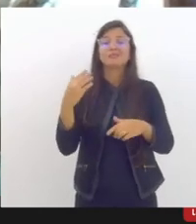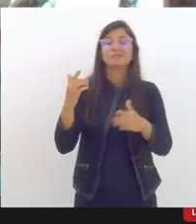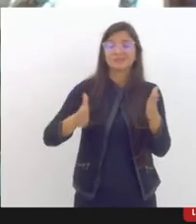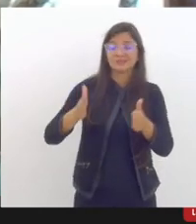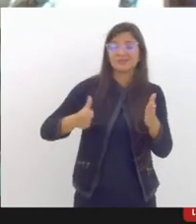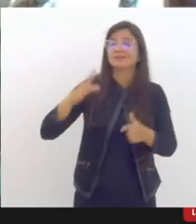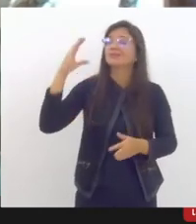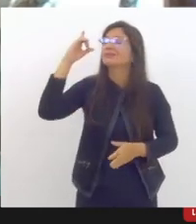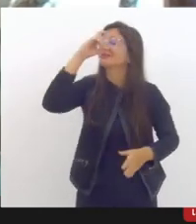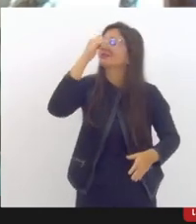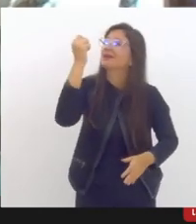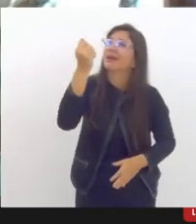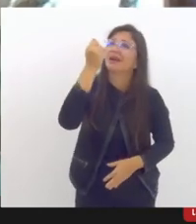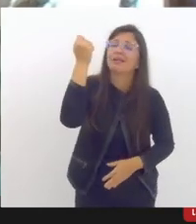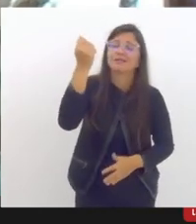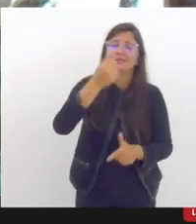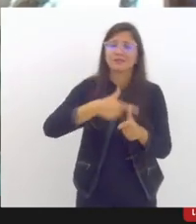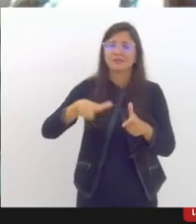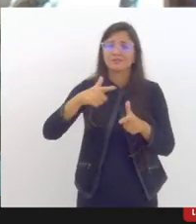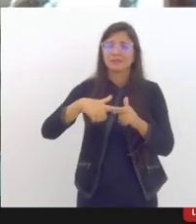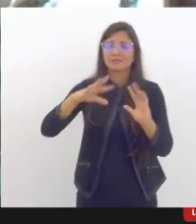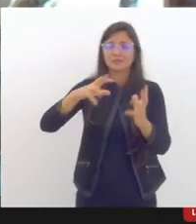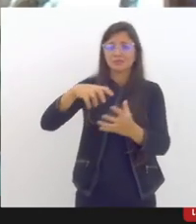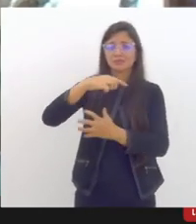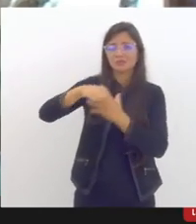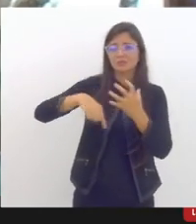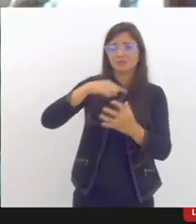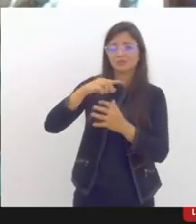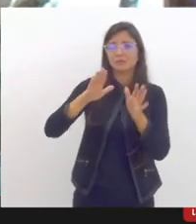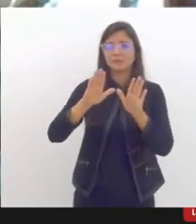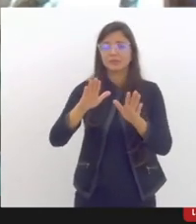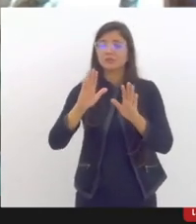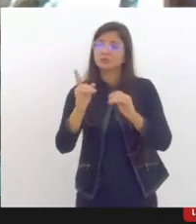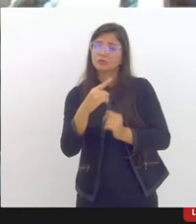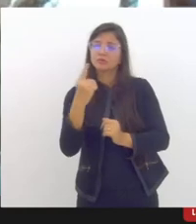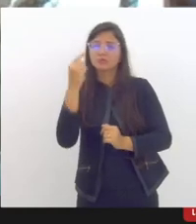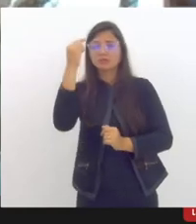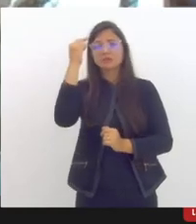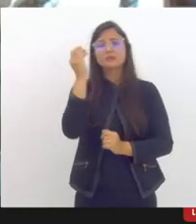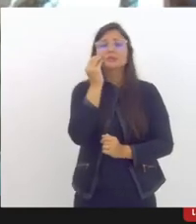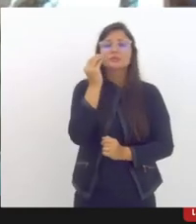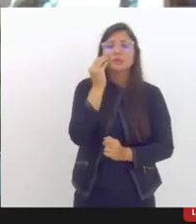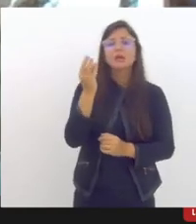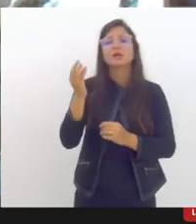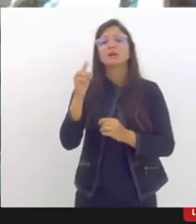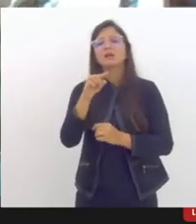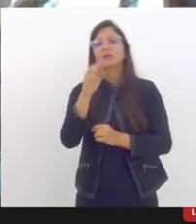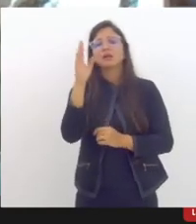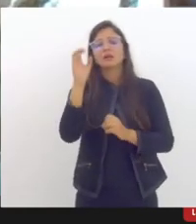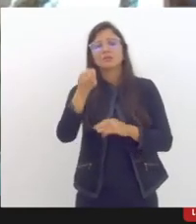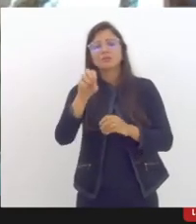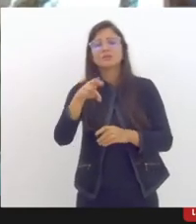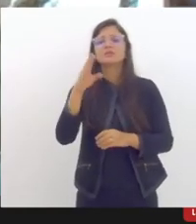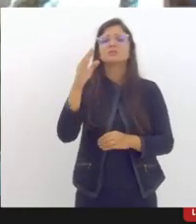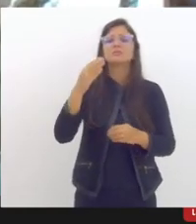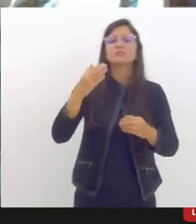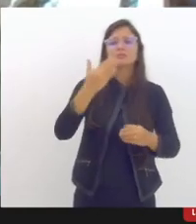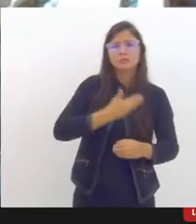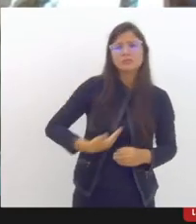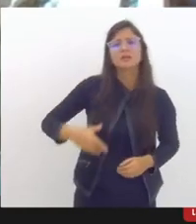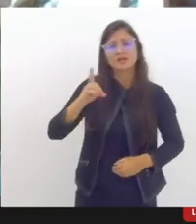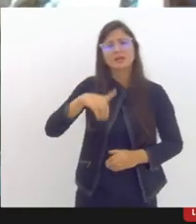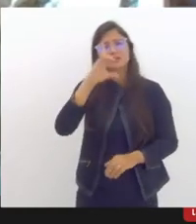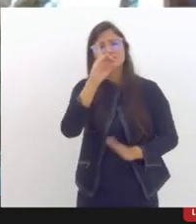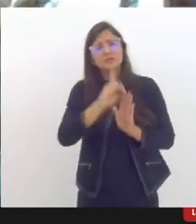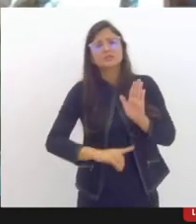temos então tentado contribuir com as discussões nacionais sobre a educação pública como um direito social né em todos